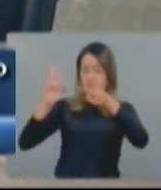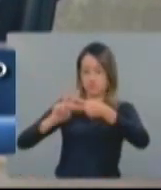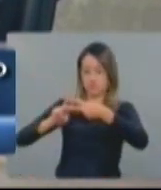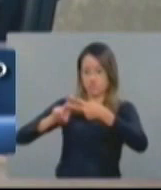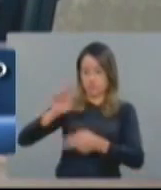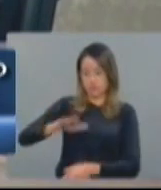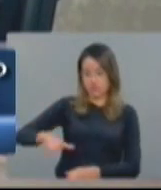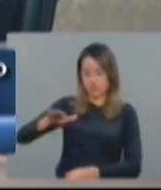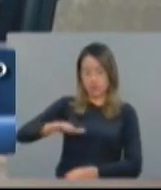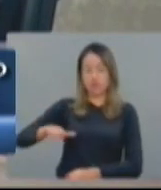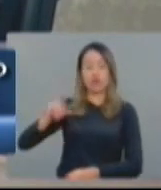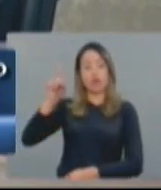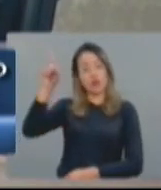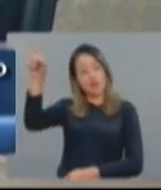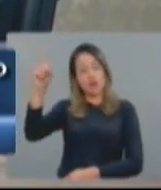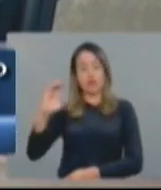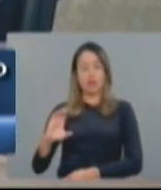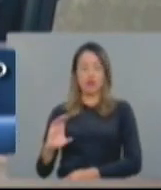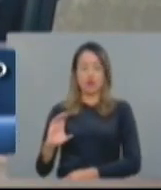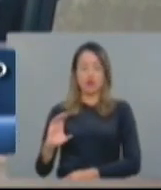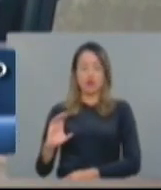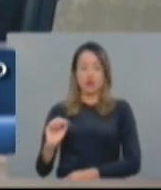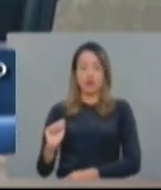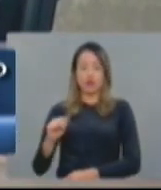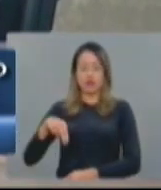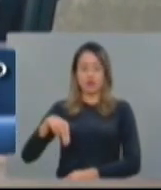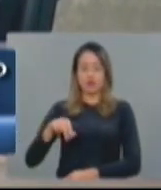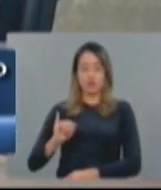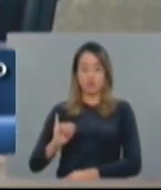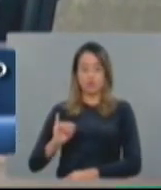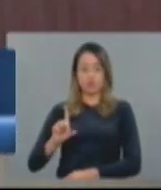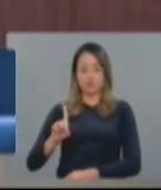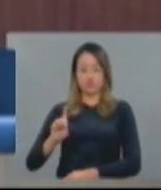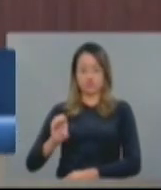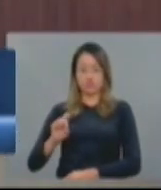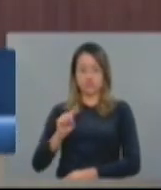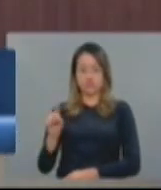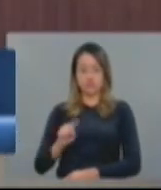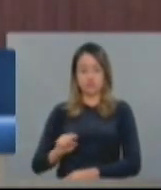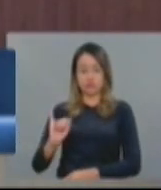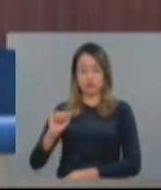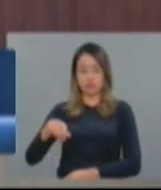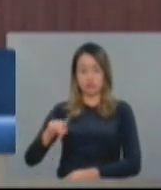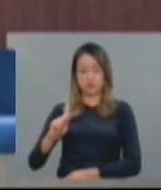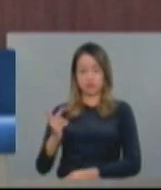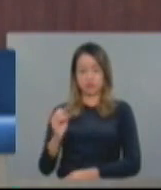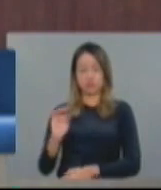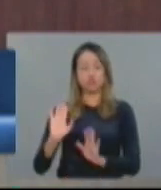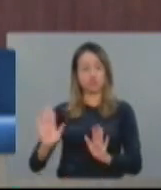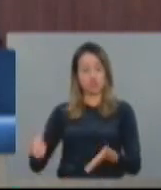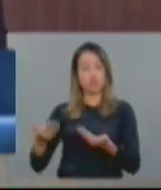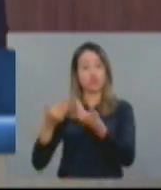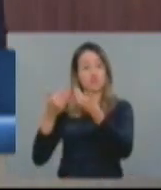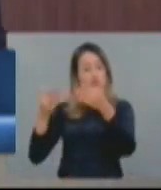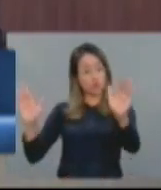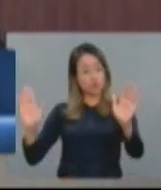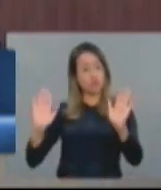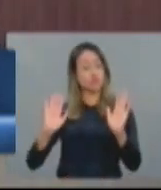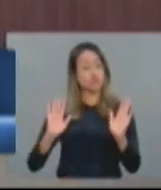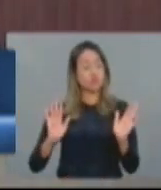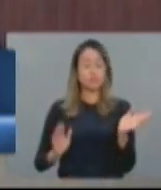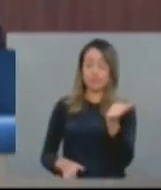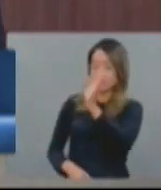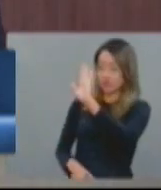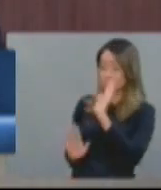do Candidazinho, será inaugurada dentro em breve. Já foi inaugurada, só que inaugurada sem água, estava com problema estrutural, como é que você